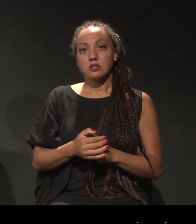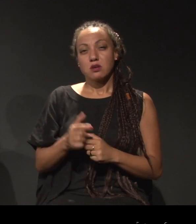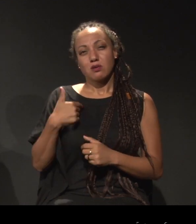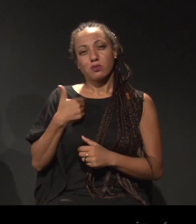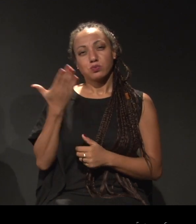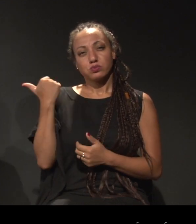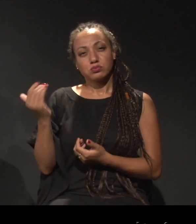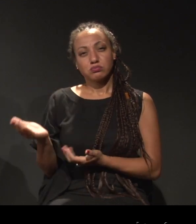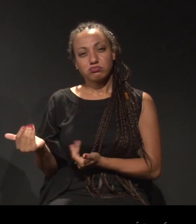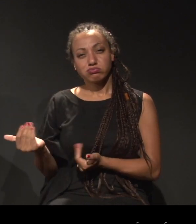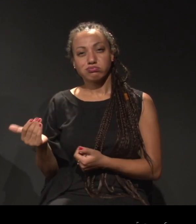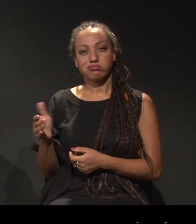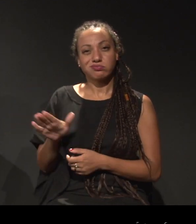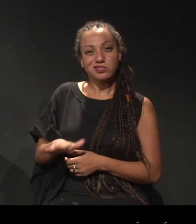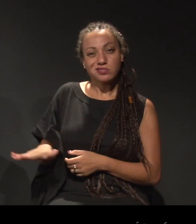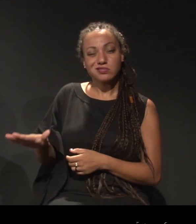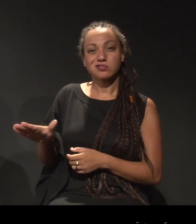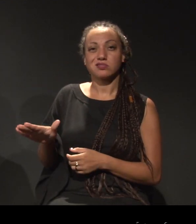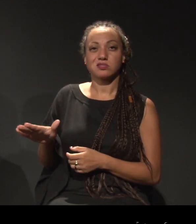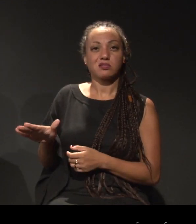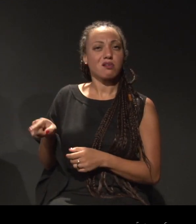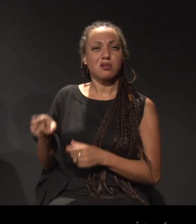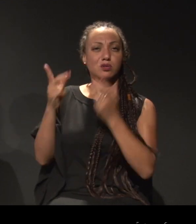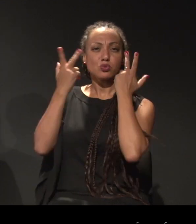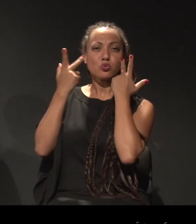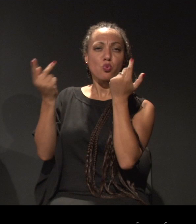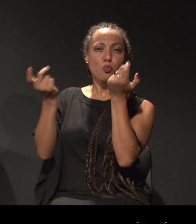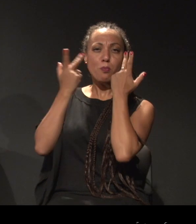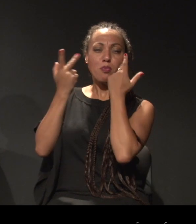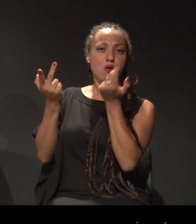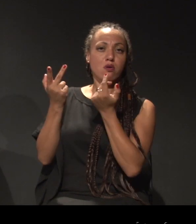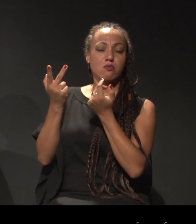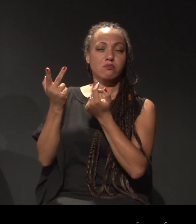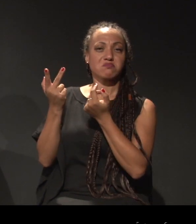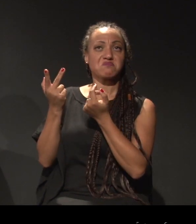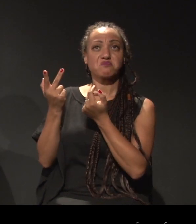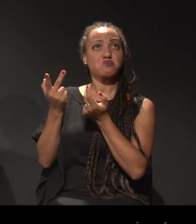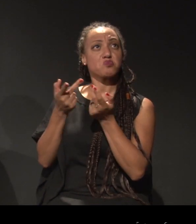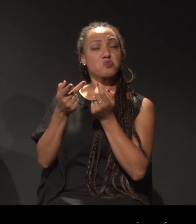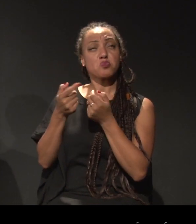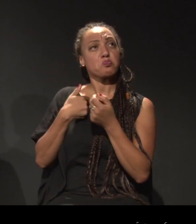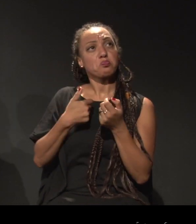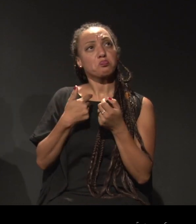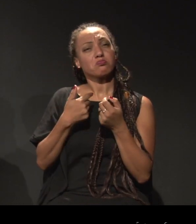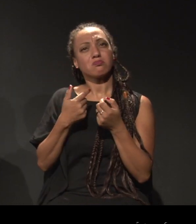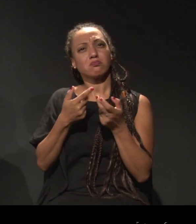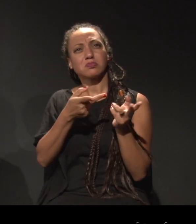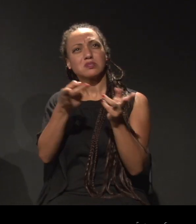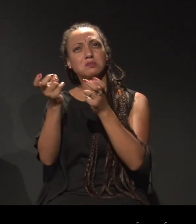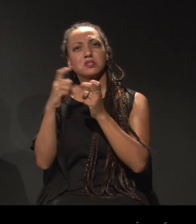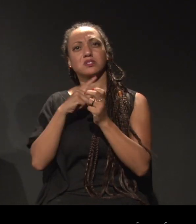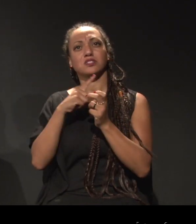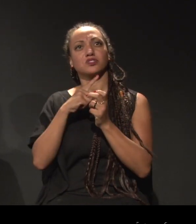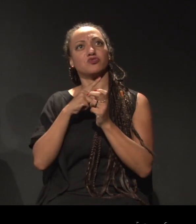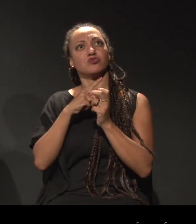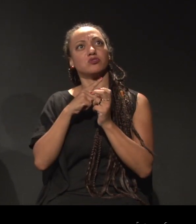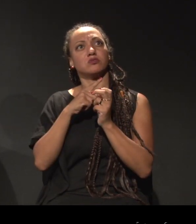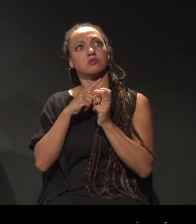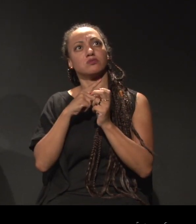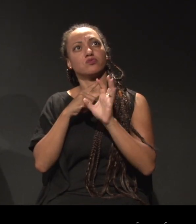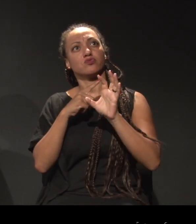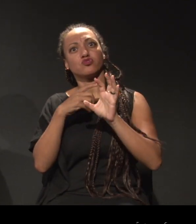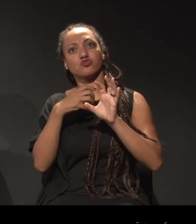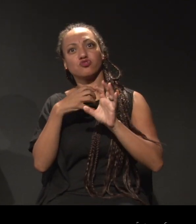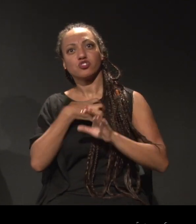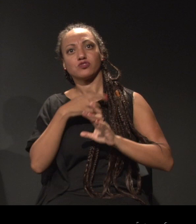adolescência, na minha infância, tudo isso era tão comum, mas tão comum que não parecia que houvesse um universo diferente desse,